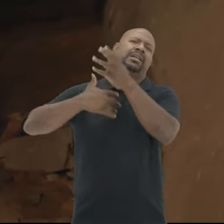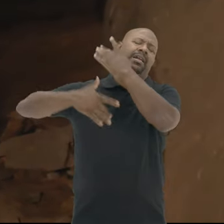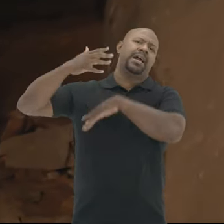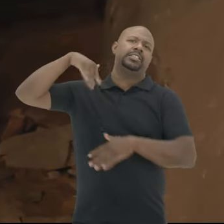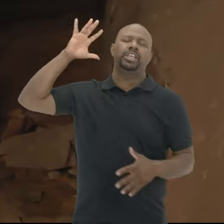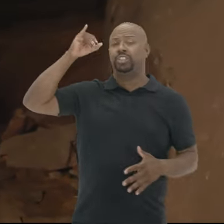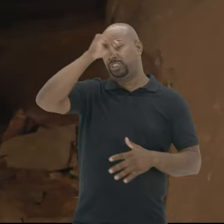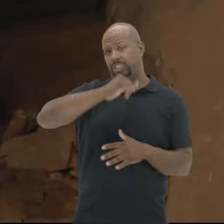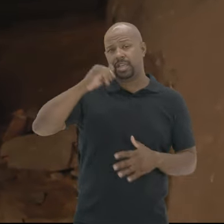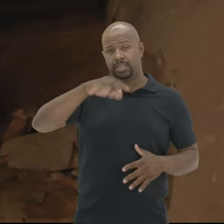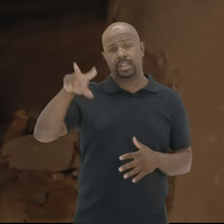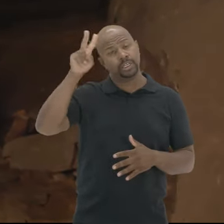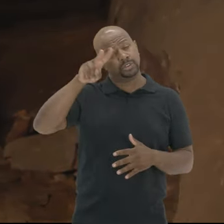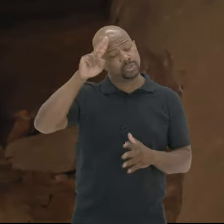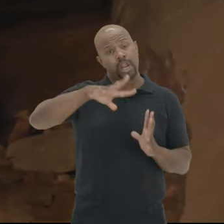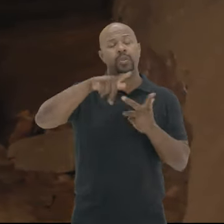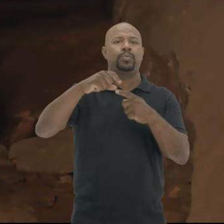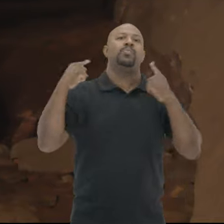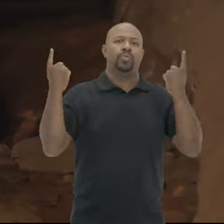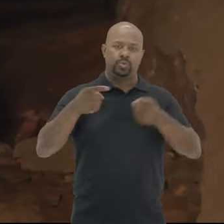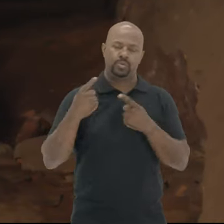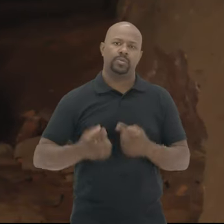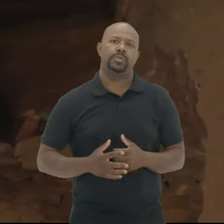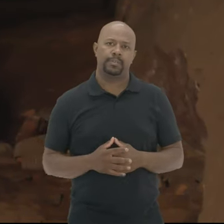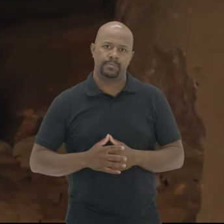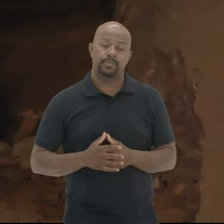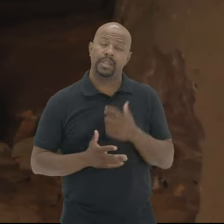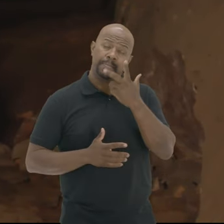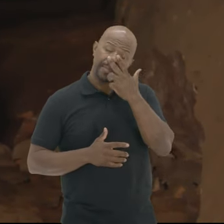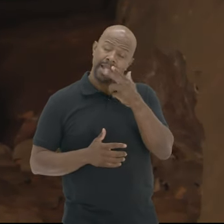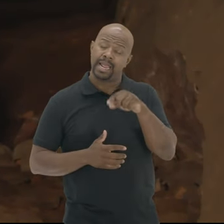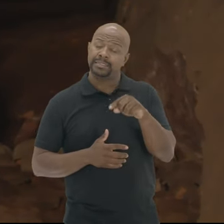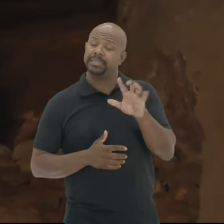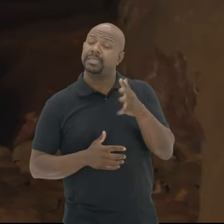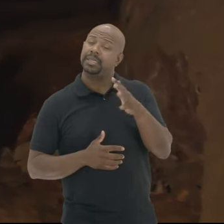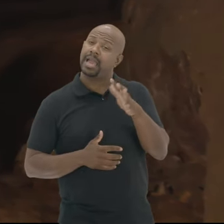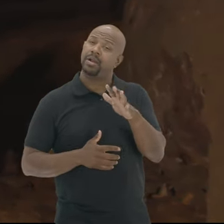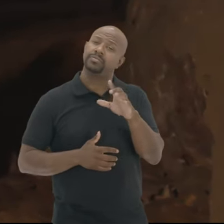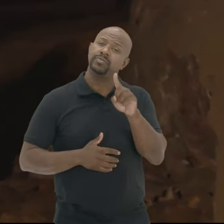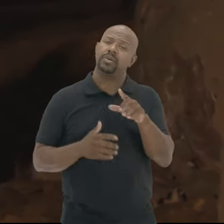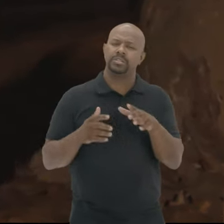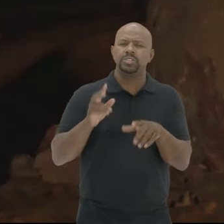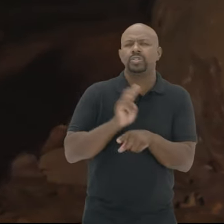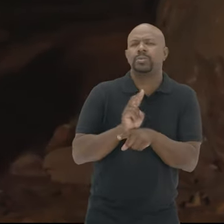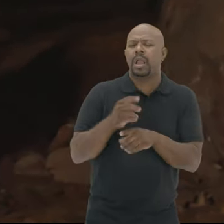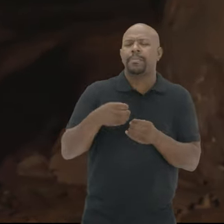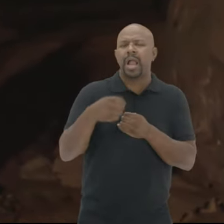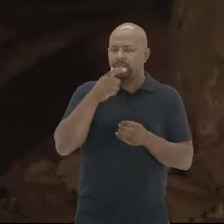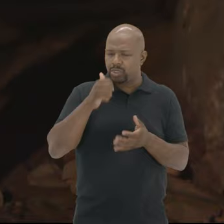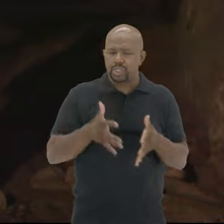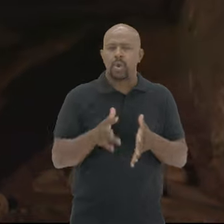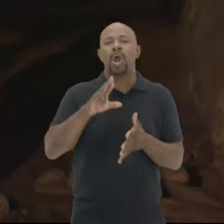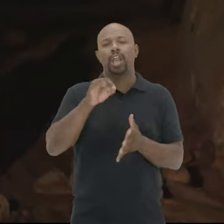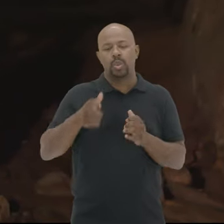antigas Da história Do mundo O que parece É que é Como se fosse O leito de um rio,